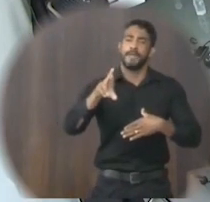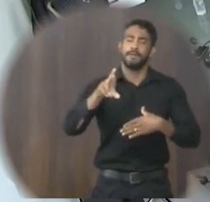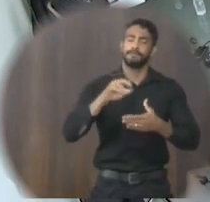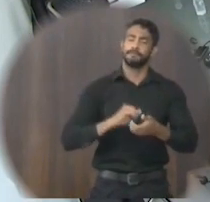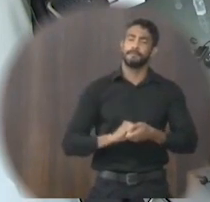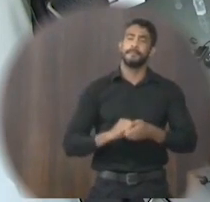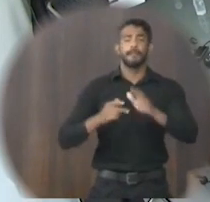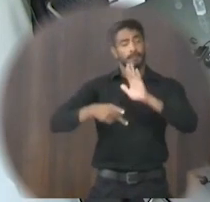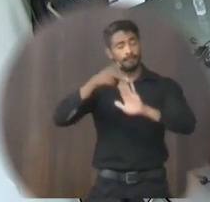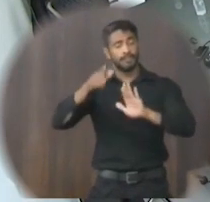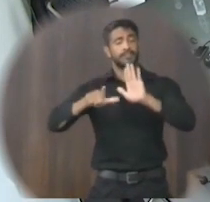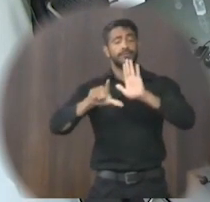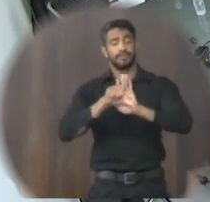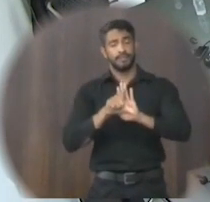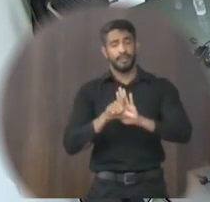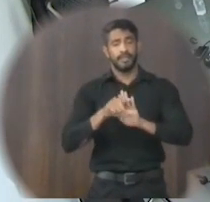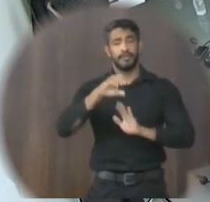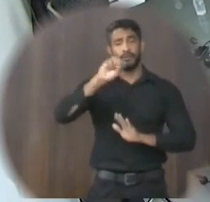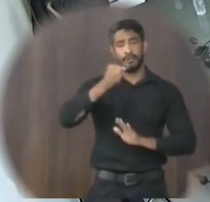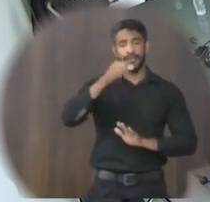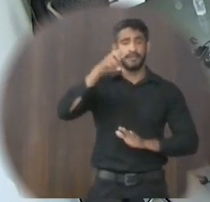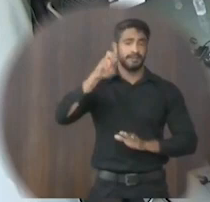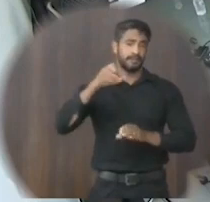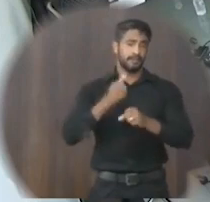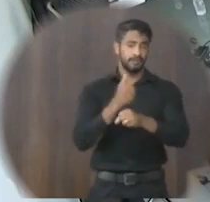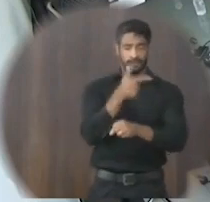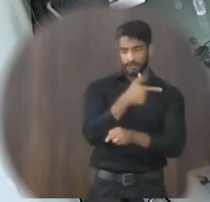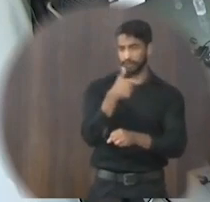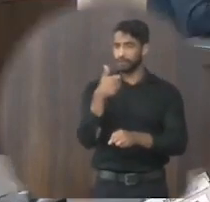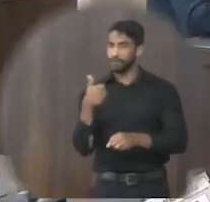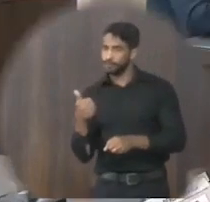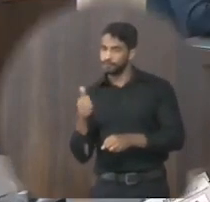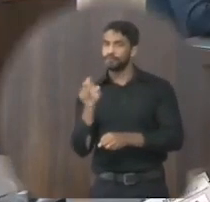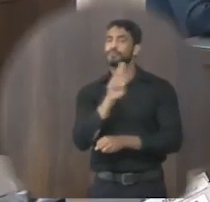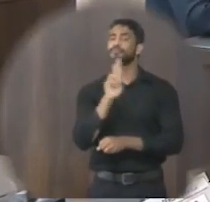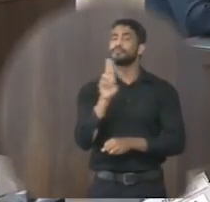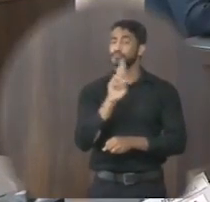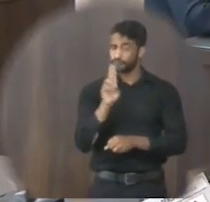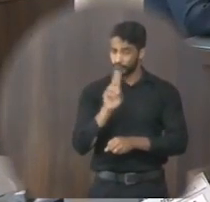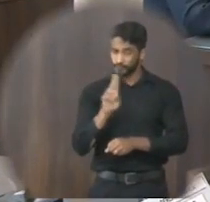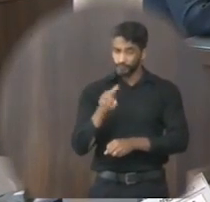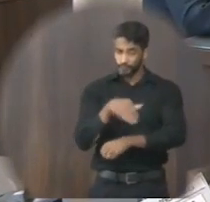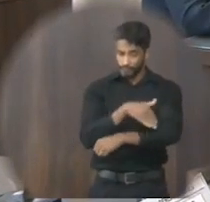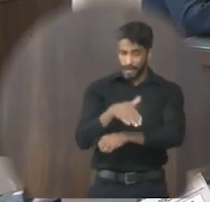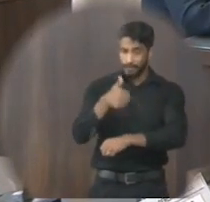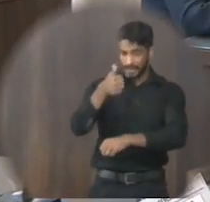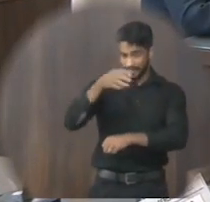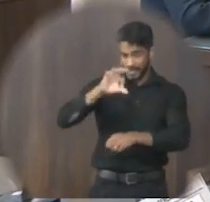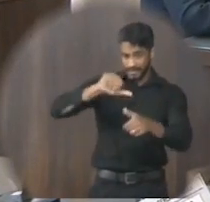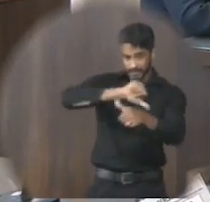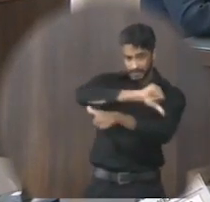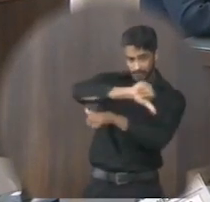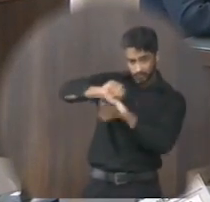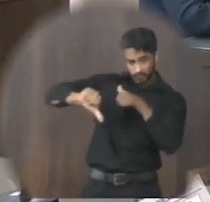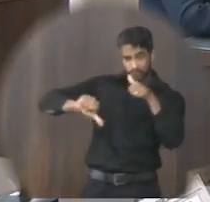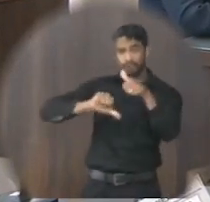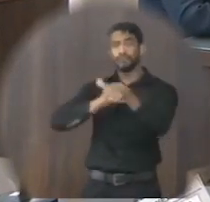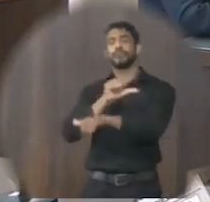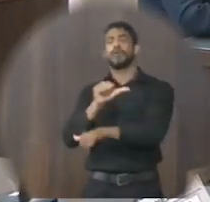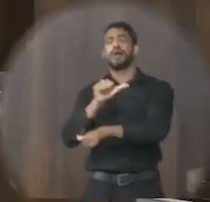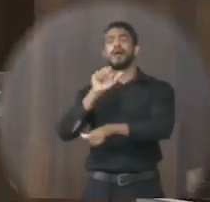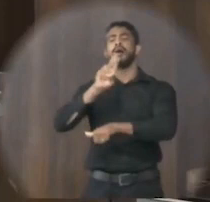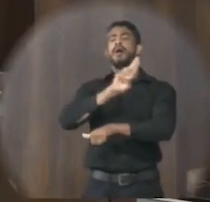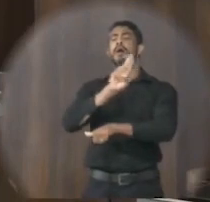E projeto de lei 085-2021 Da denominação a Rua 10 Localizada no bairro Cerâmica